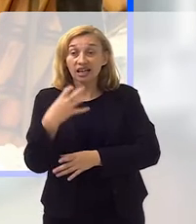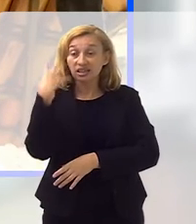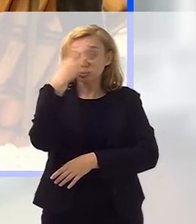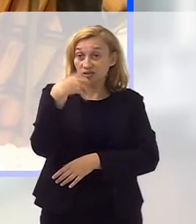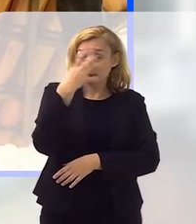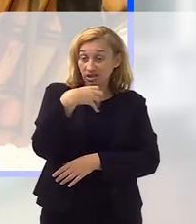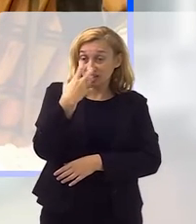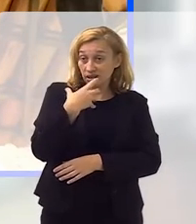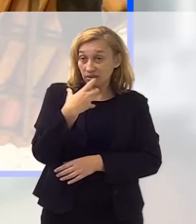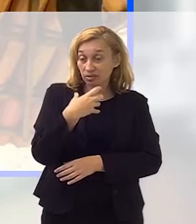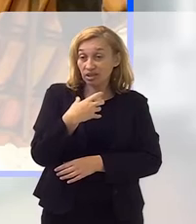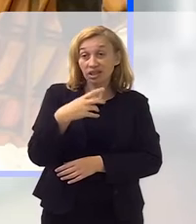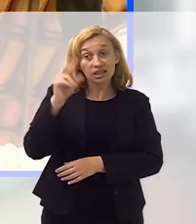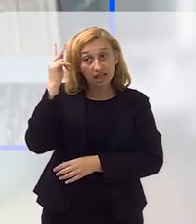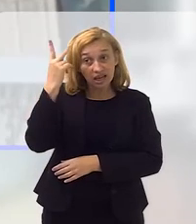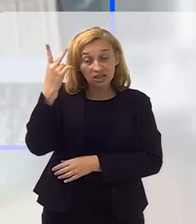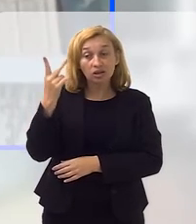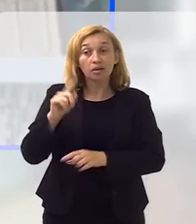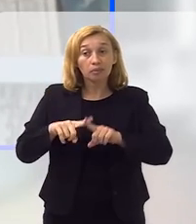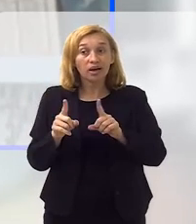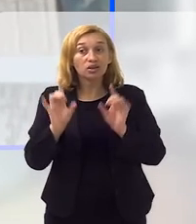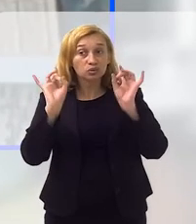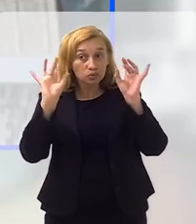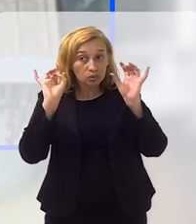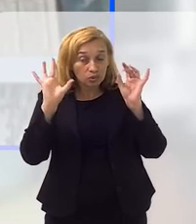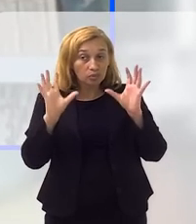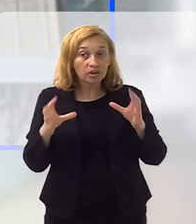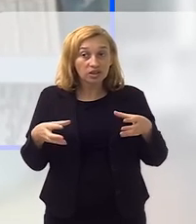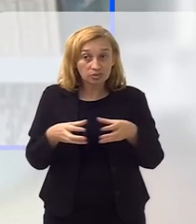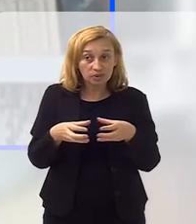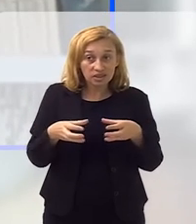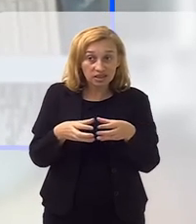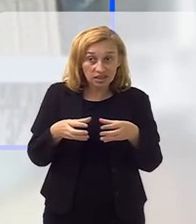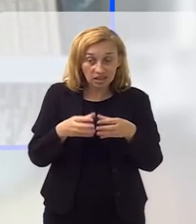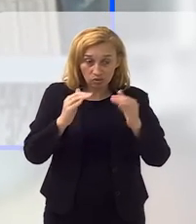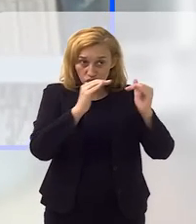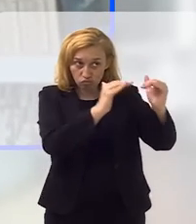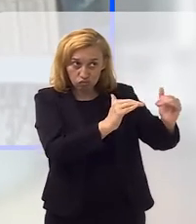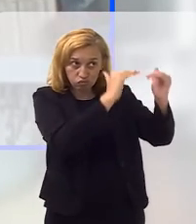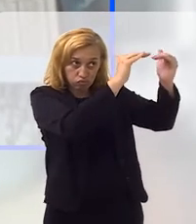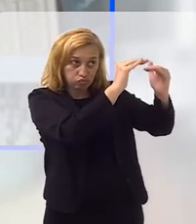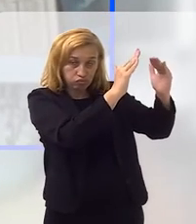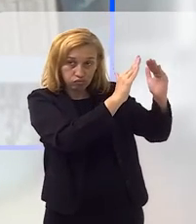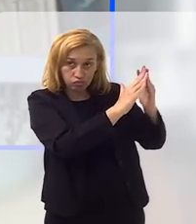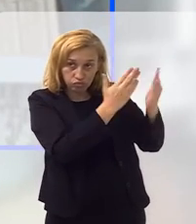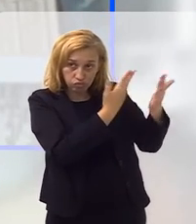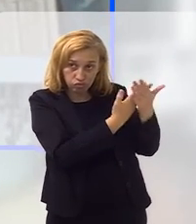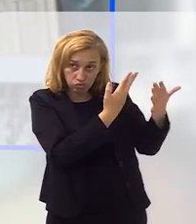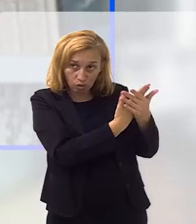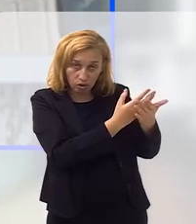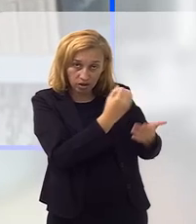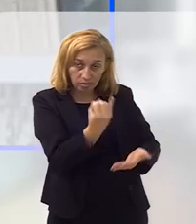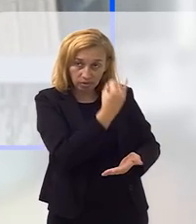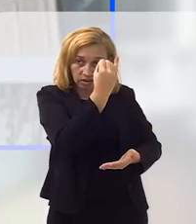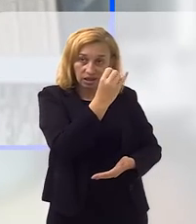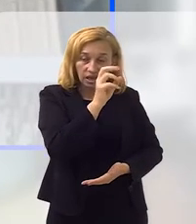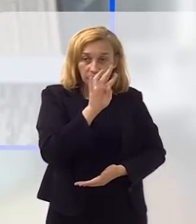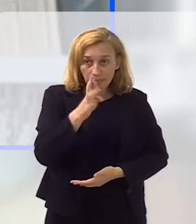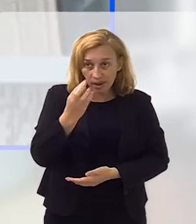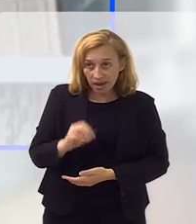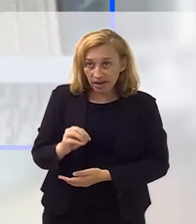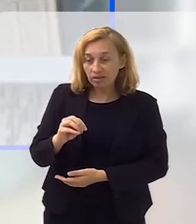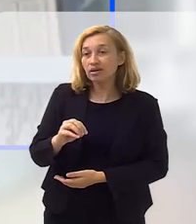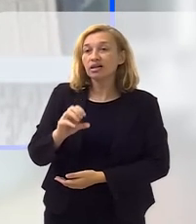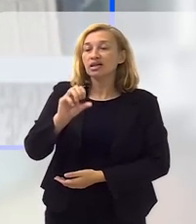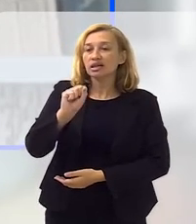fazer um samba-enredo na história, mas no grupo especial, que é chamada a elite mesmo, das grandes escolas, de Império,